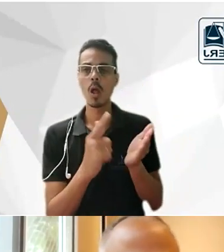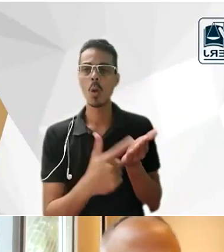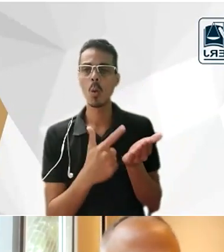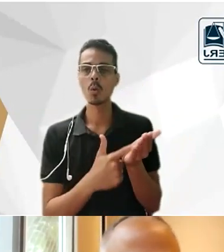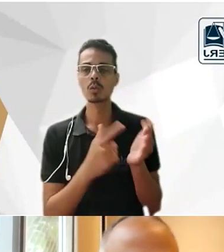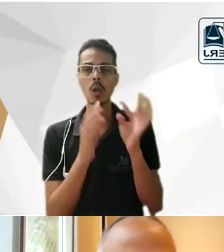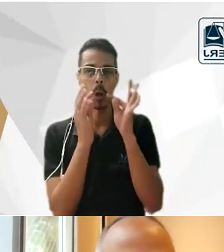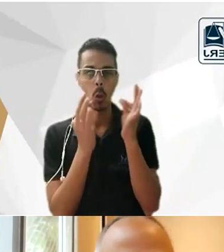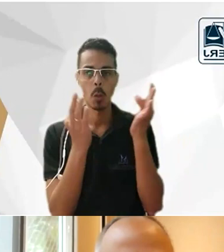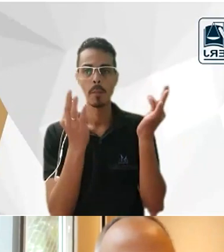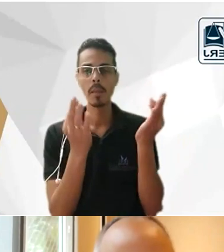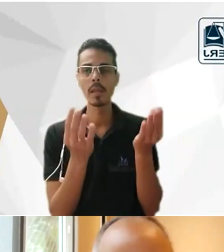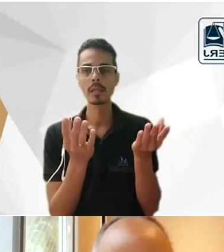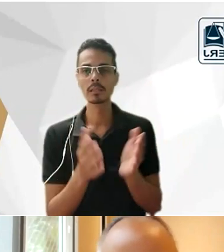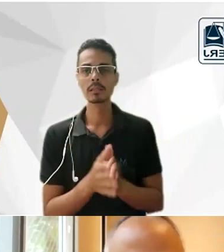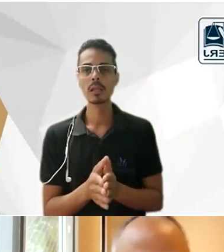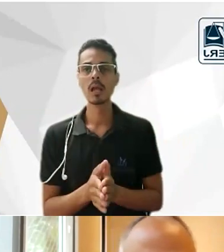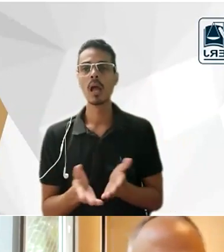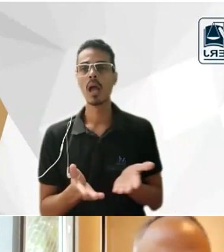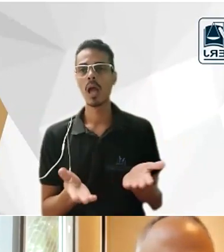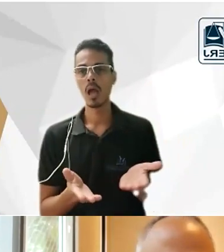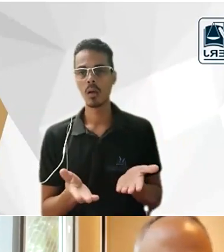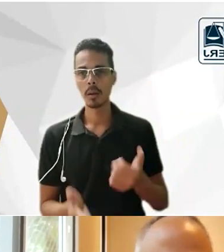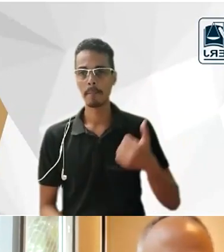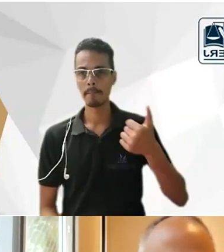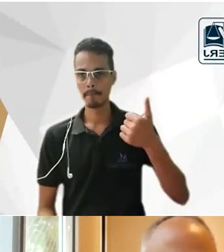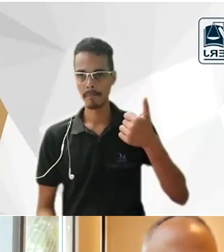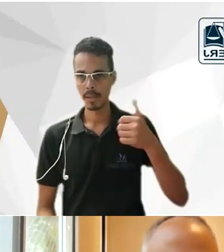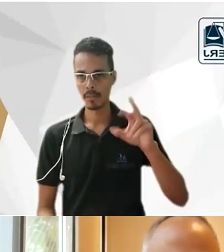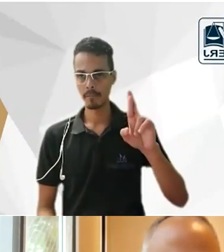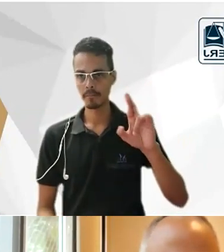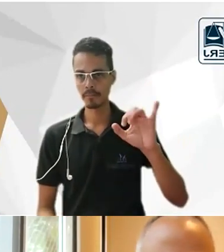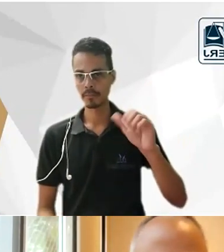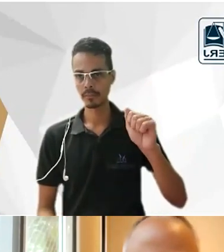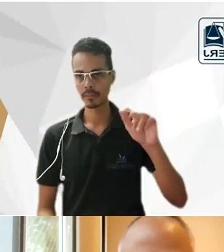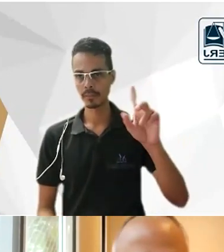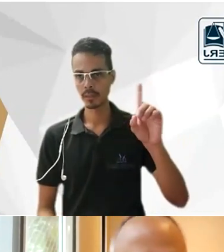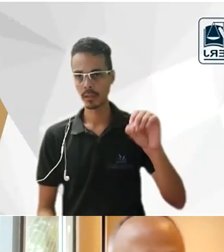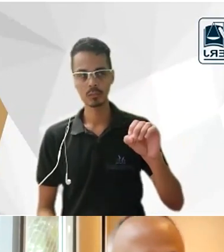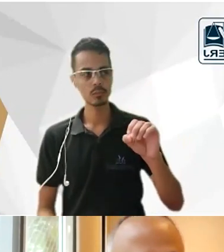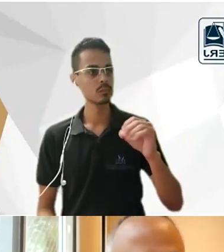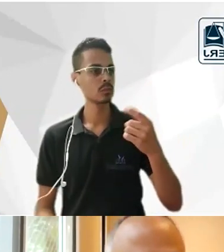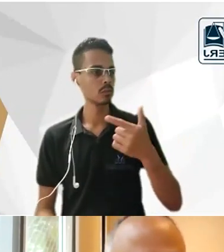então vou devolver a palavra na ordem das palestras primeiro ao professor Ricardo depois ao professor Wenceslau